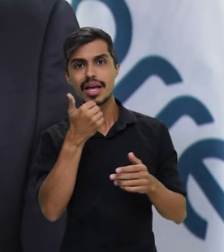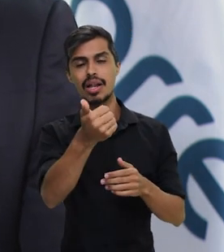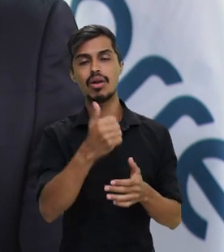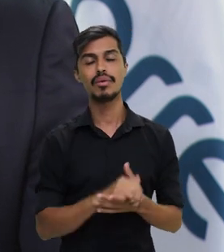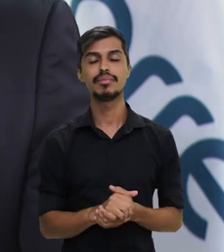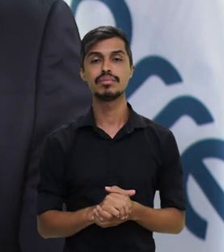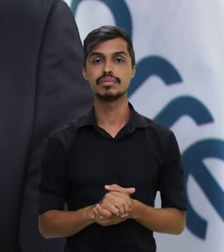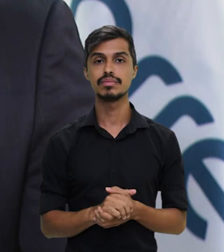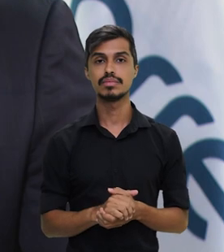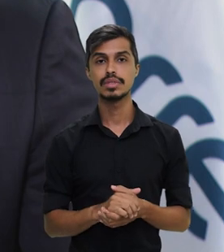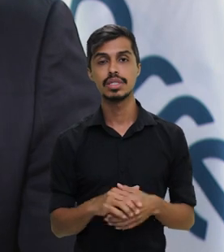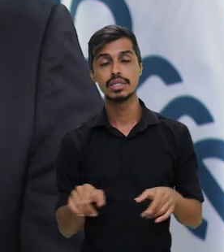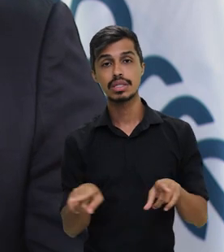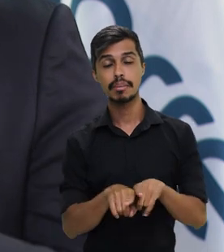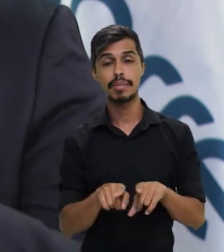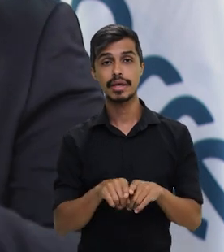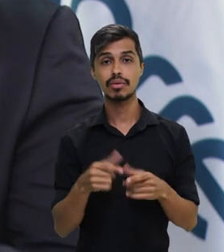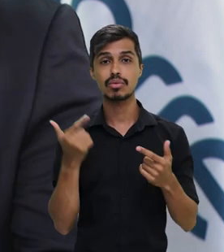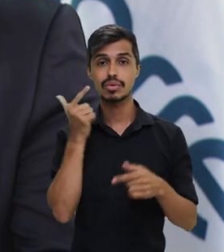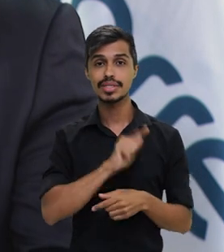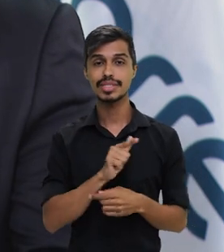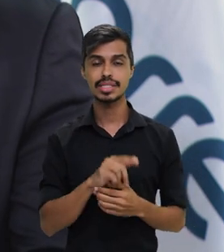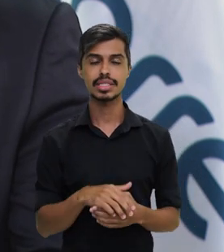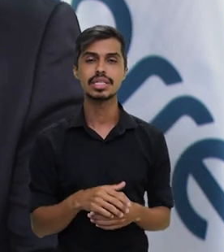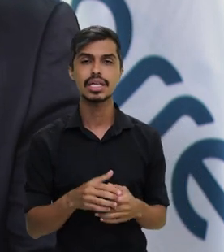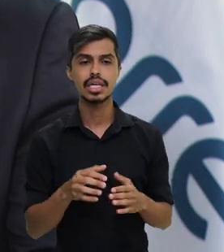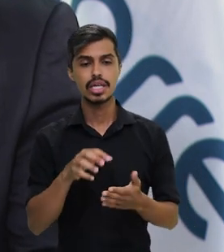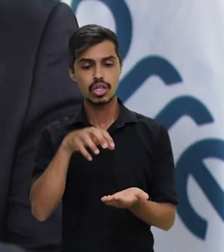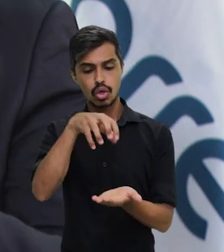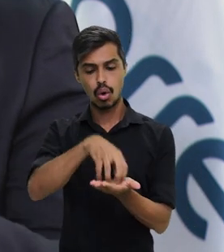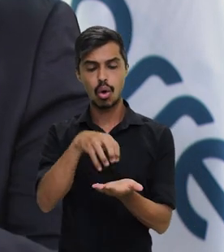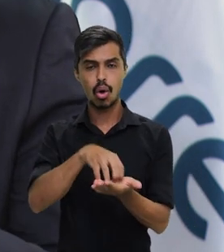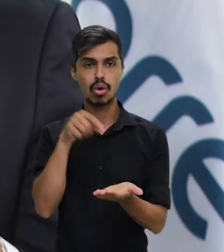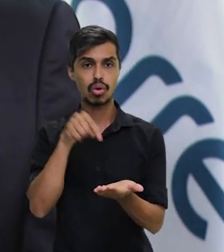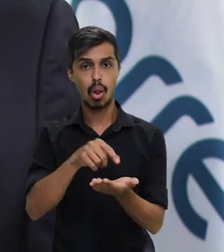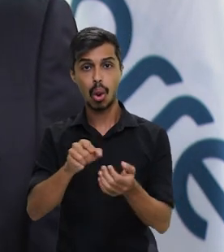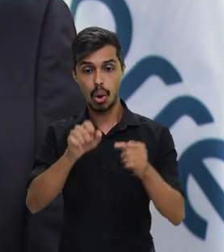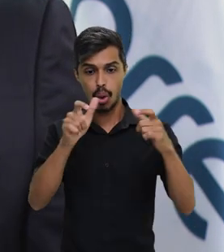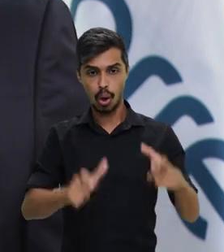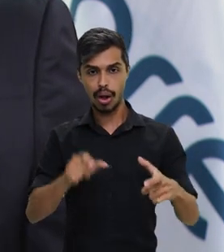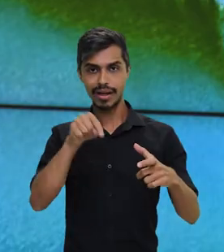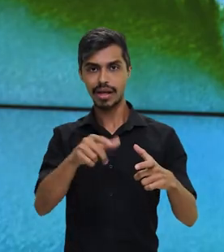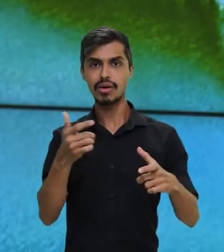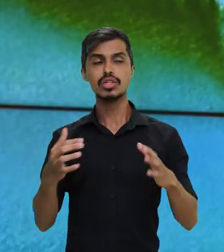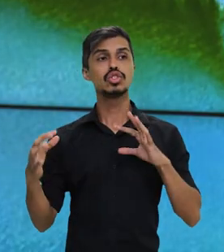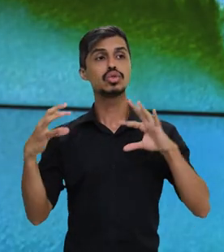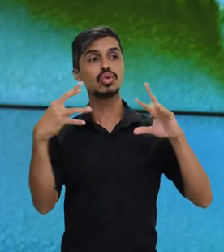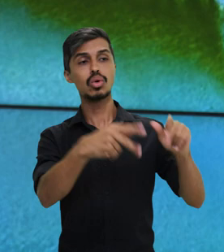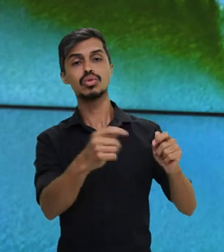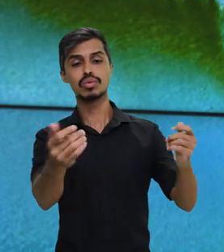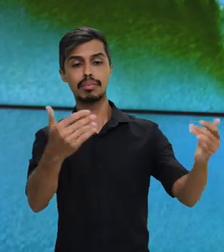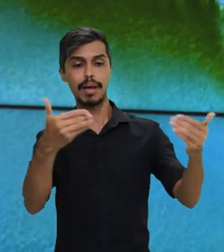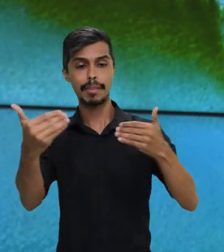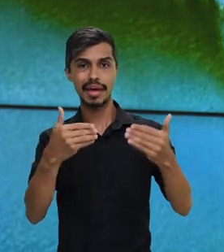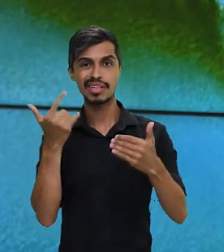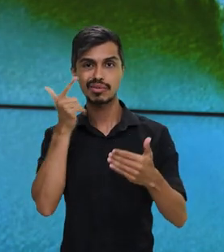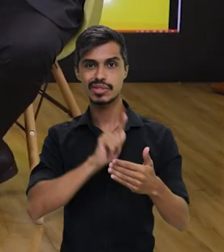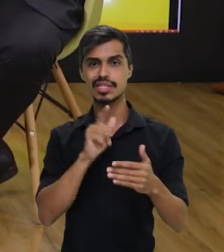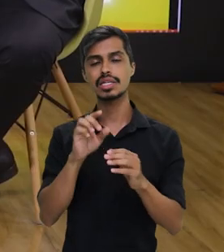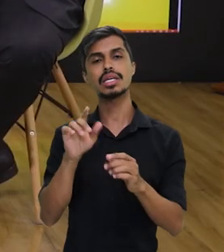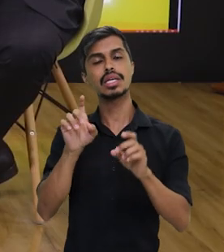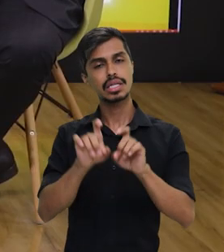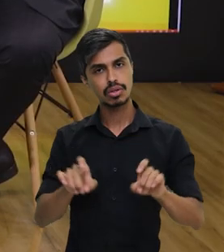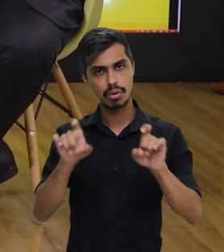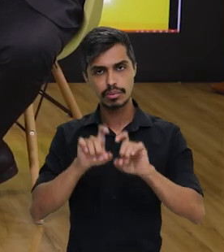transformar as nossas agências num local em que a população se dirija para prestar a prestação de serviço público todo digitalizado,